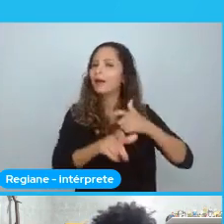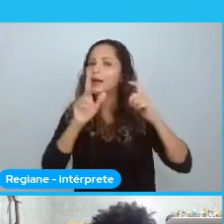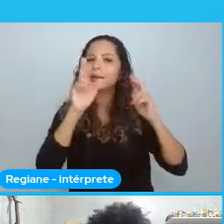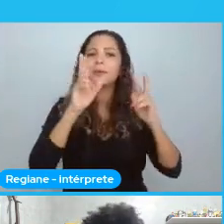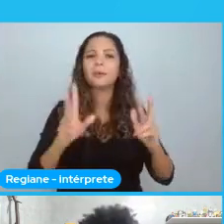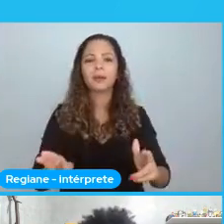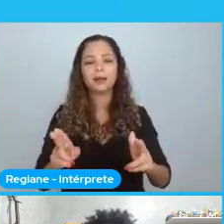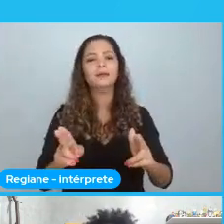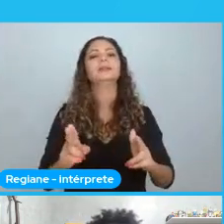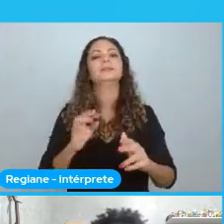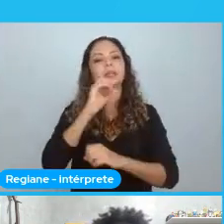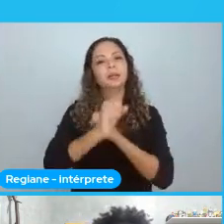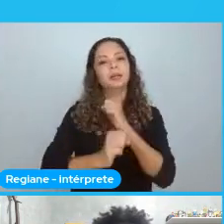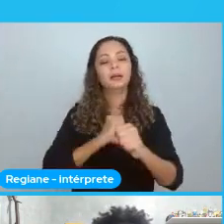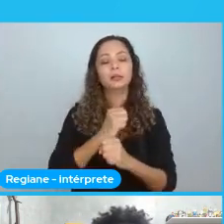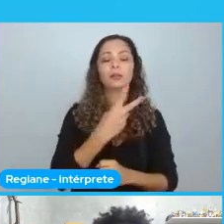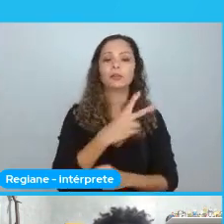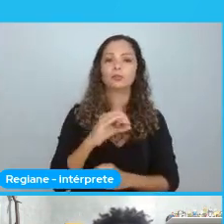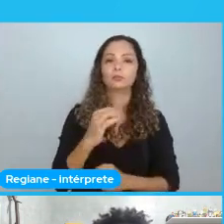2018.